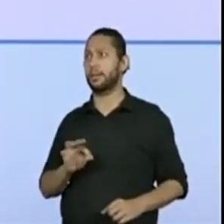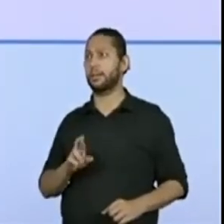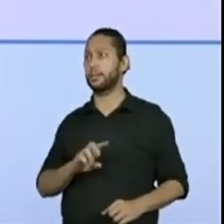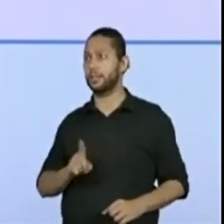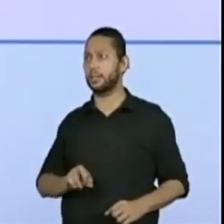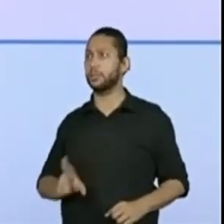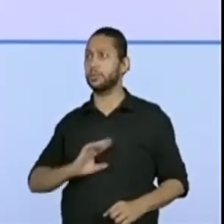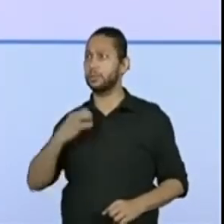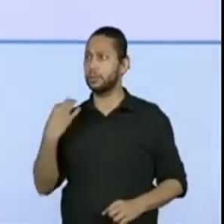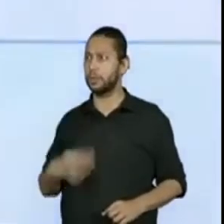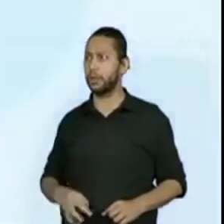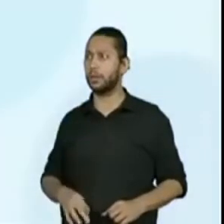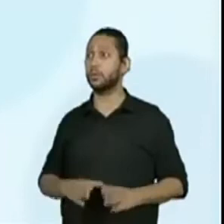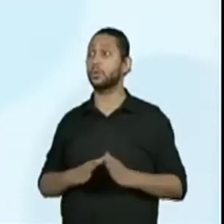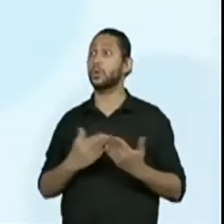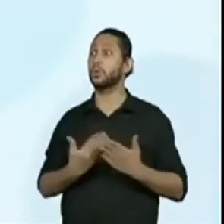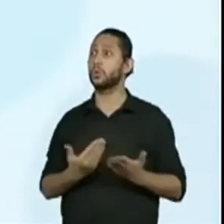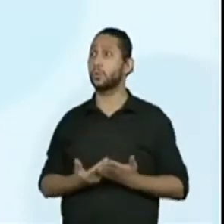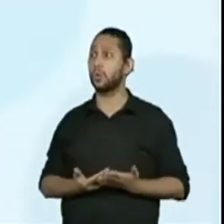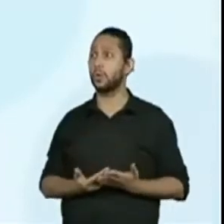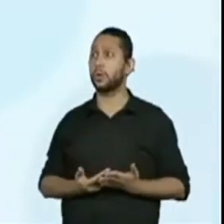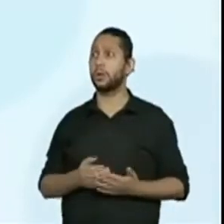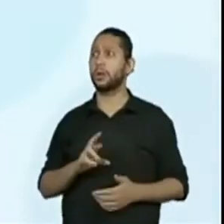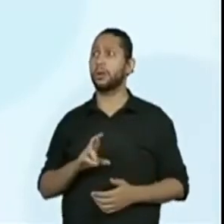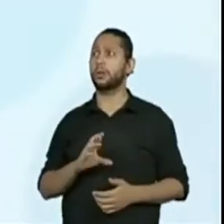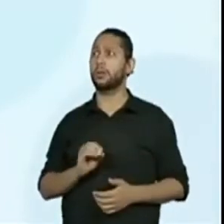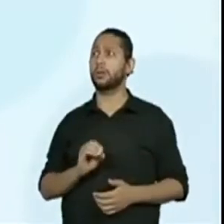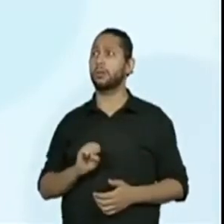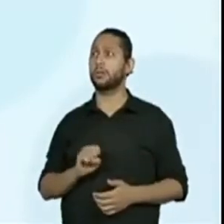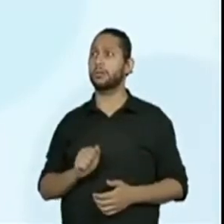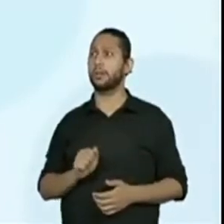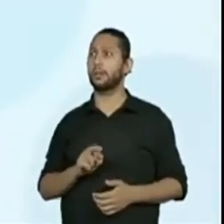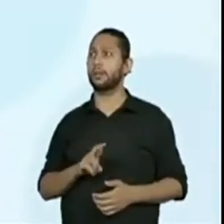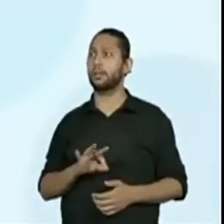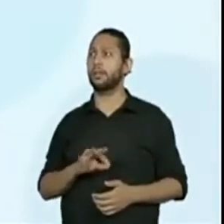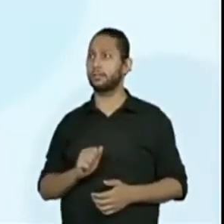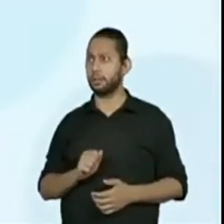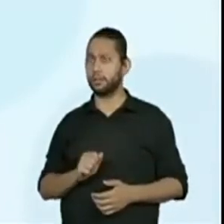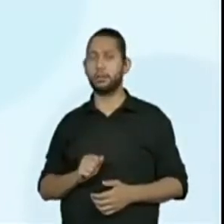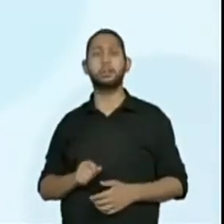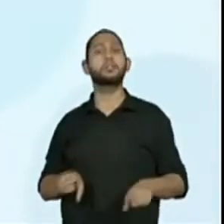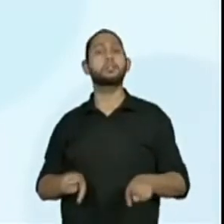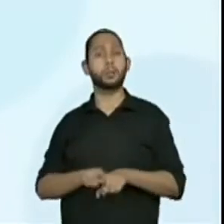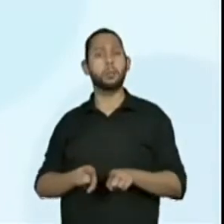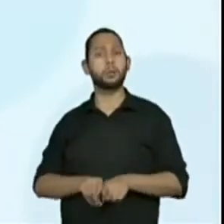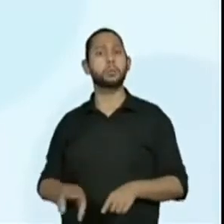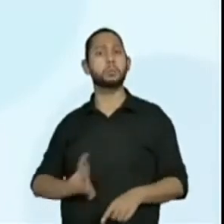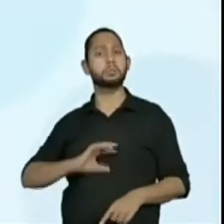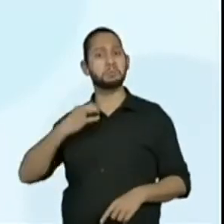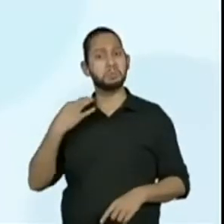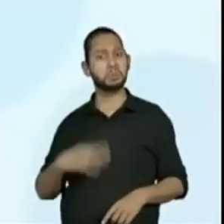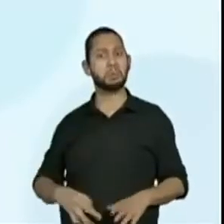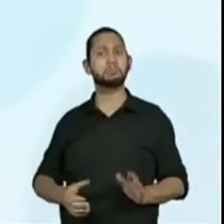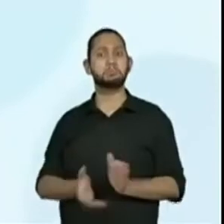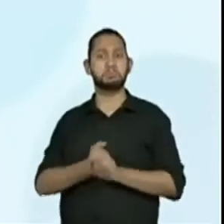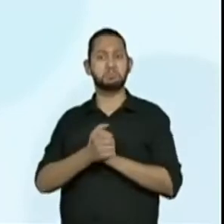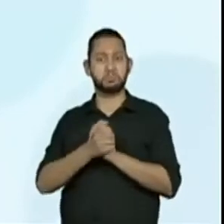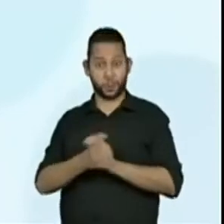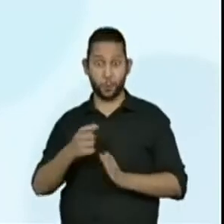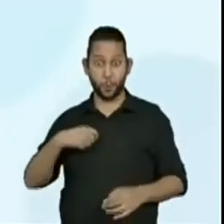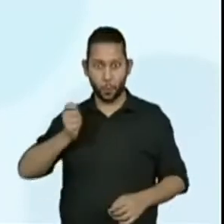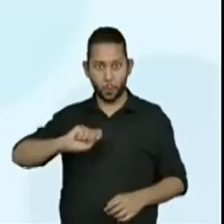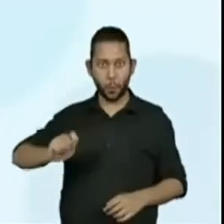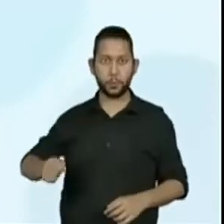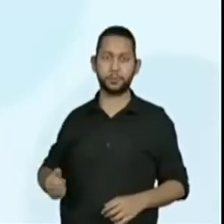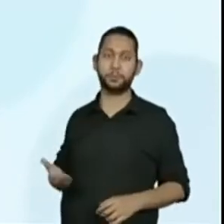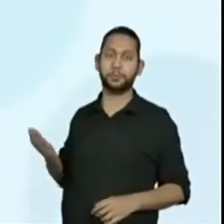escola Rosarita Torcomian também responderam certinho. Vou aqui preencher com vocês, certo? Então, o próximo